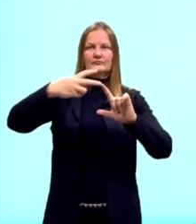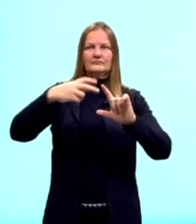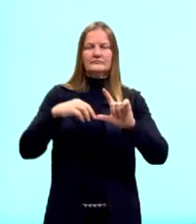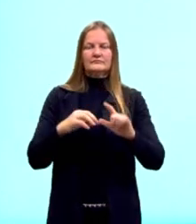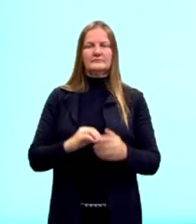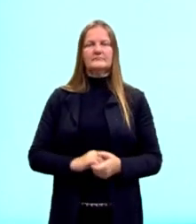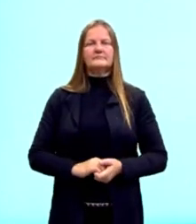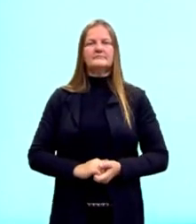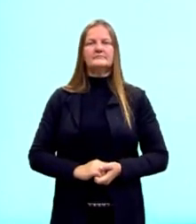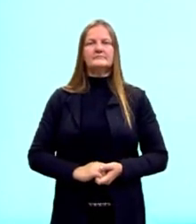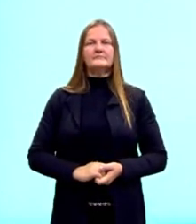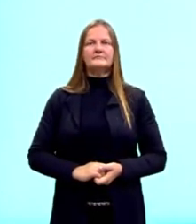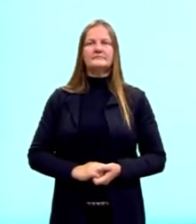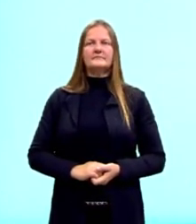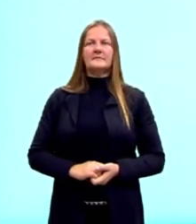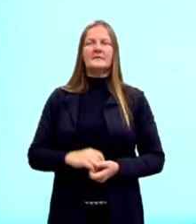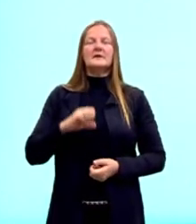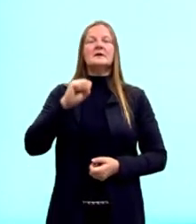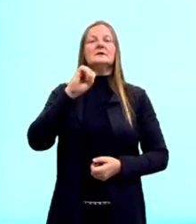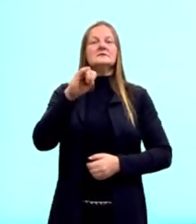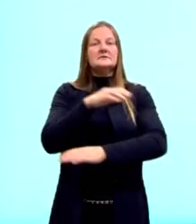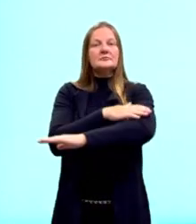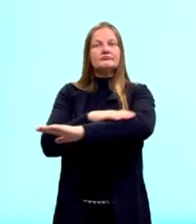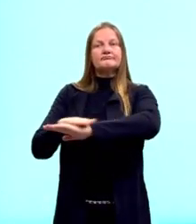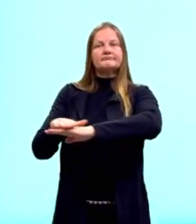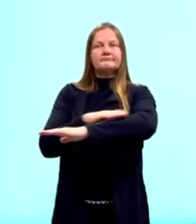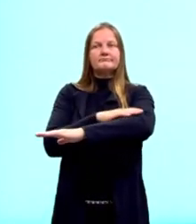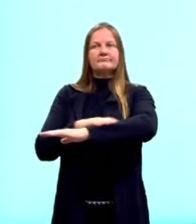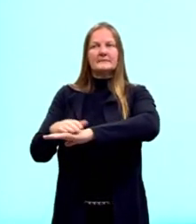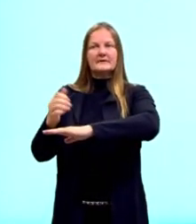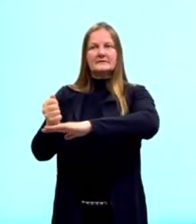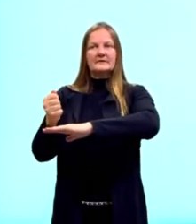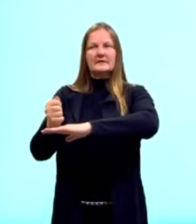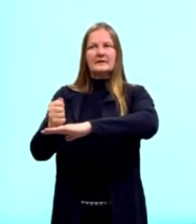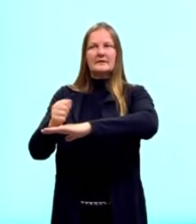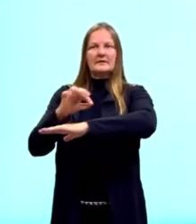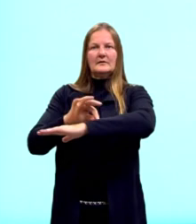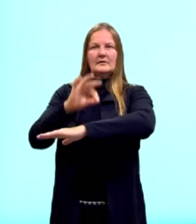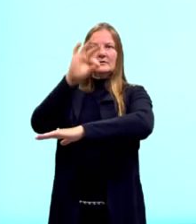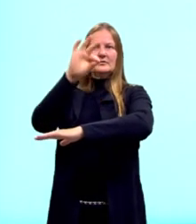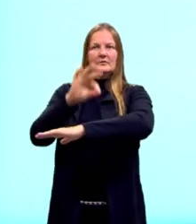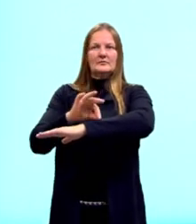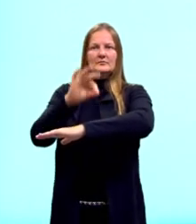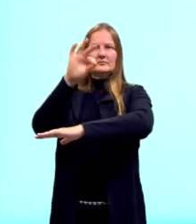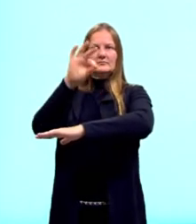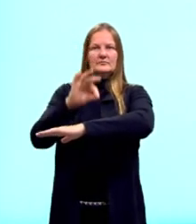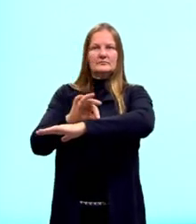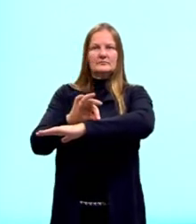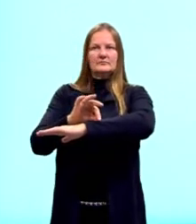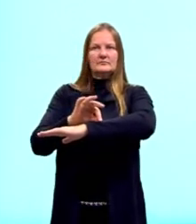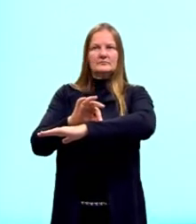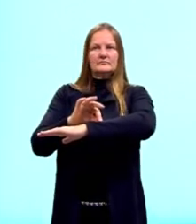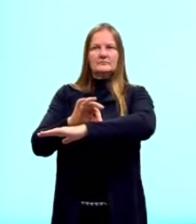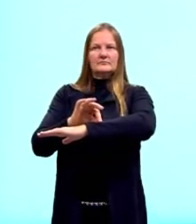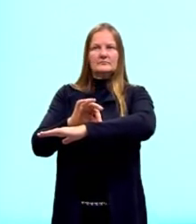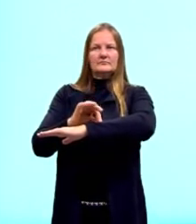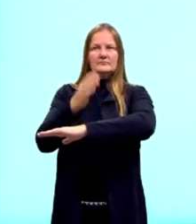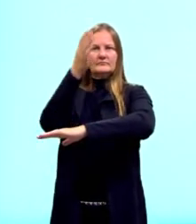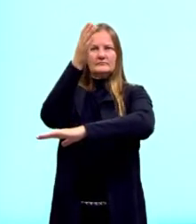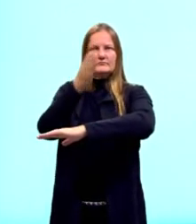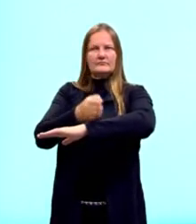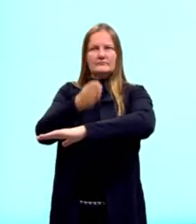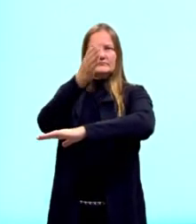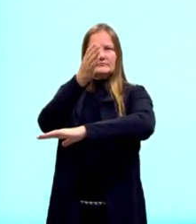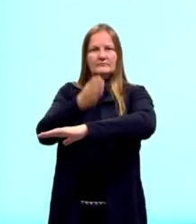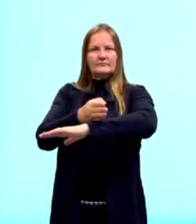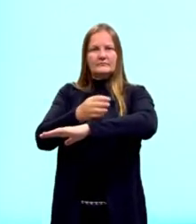considerando. Se a nossa base, então, é o segmento A, a altura é este segmento perpendicular aqui.